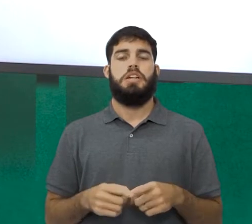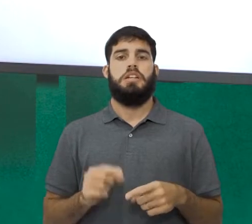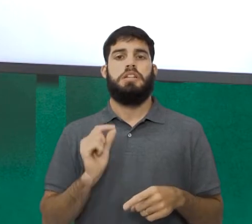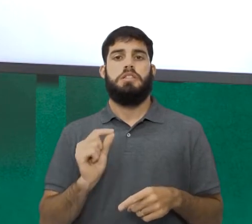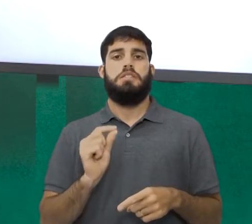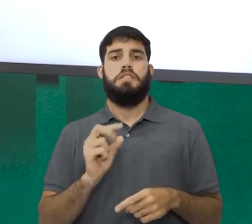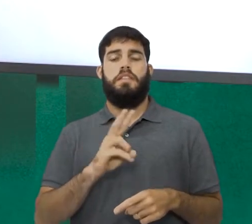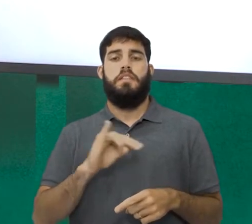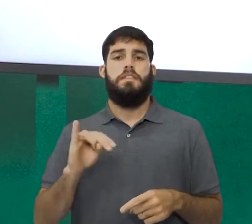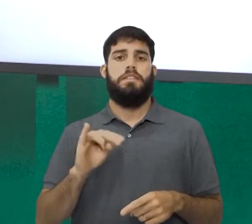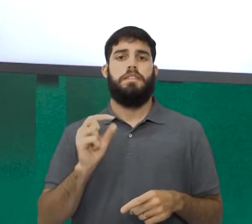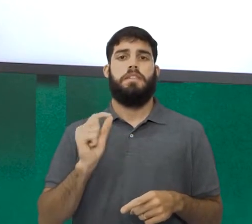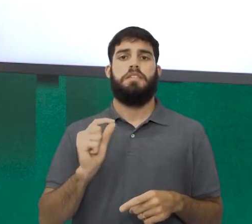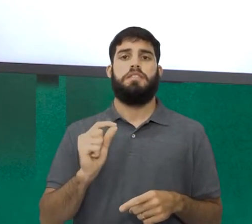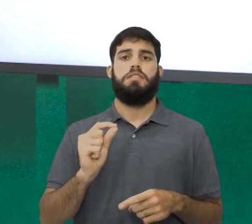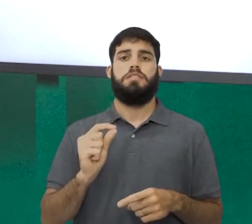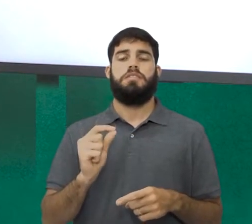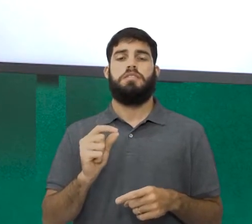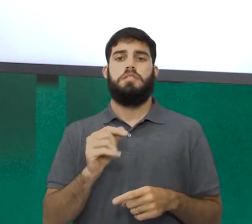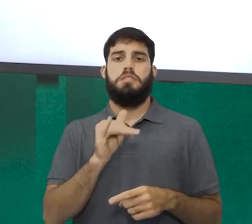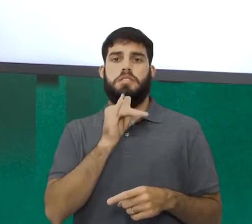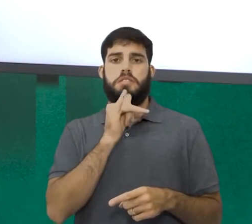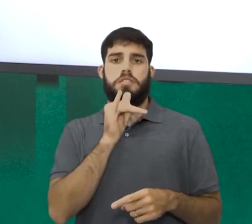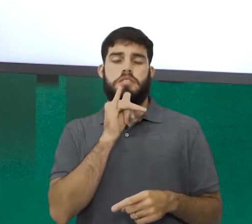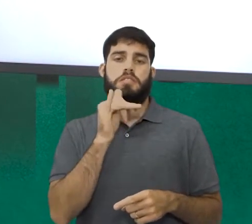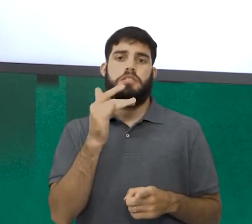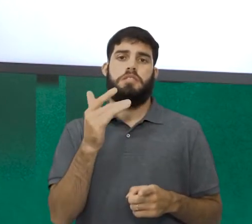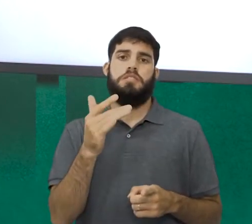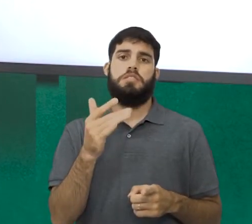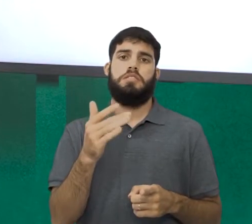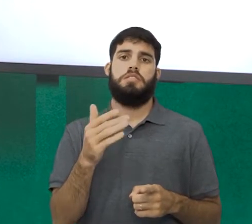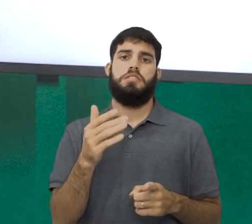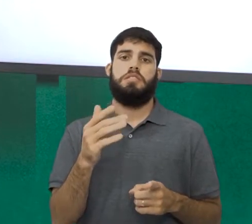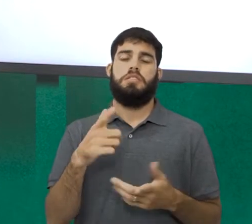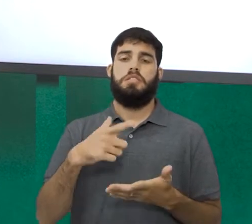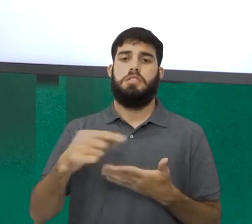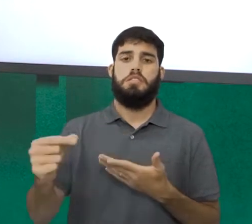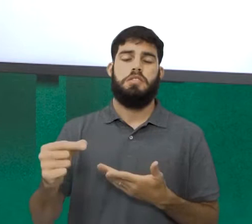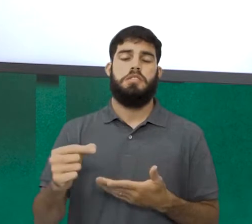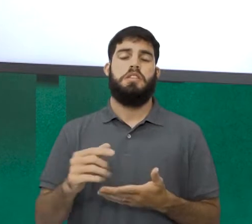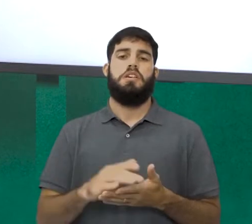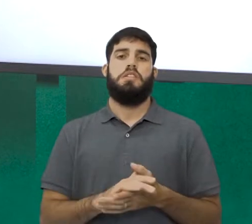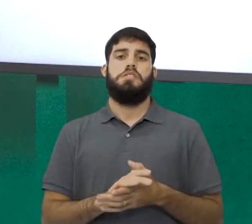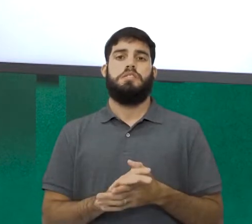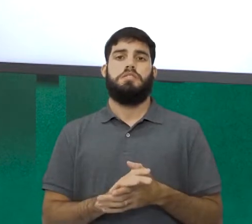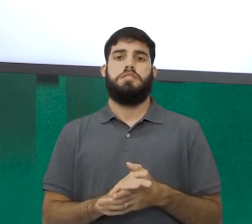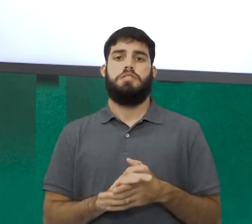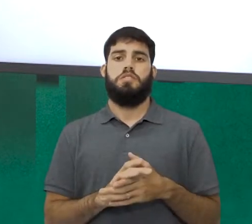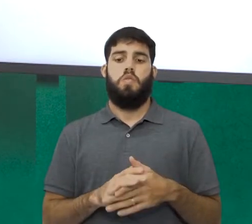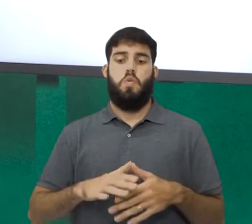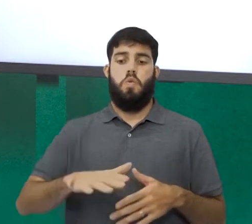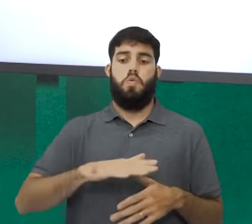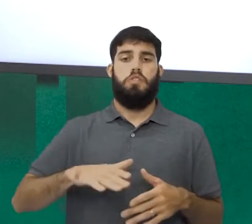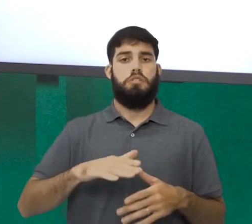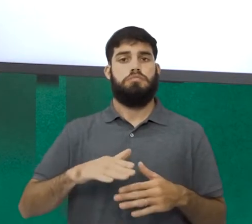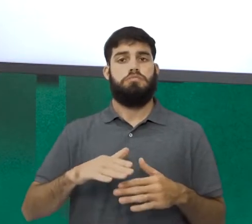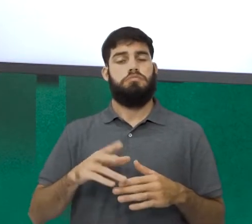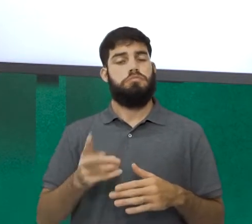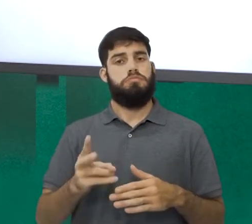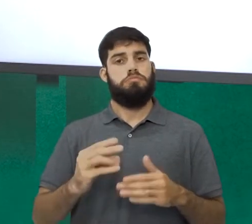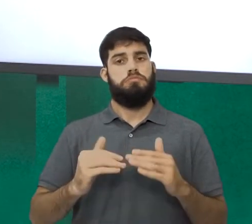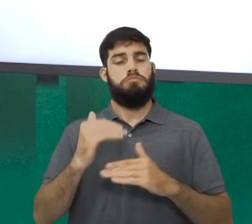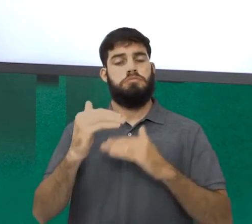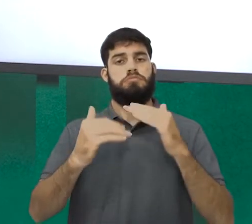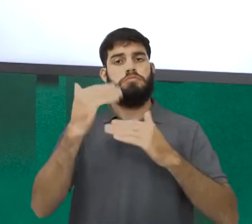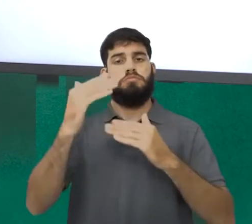vai contribuir. Não é só a cidade que atrai, o campo que expulsa, é também uma população que se reproduz rápido. E